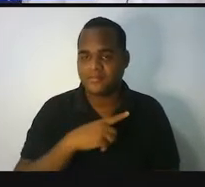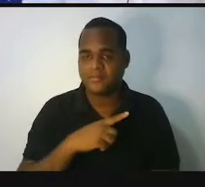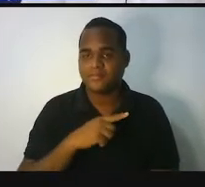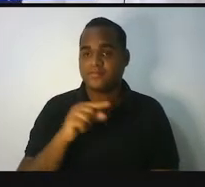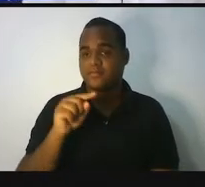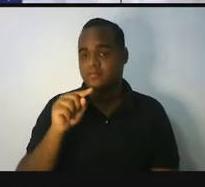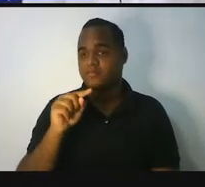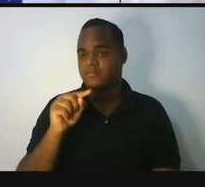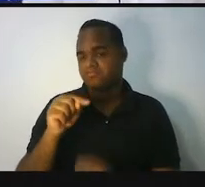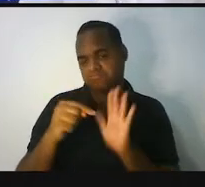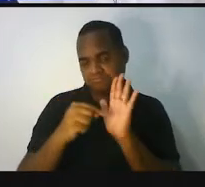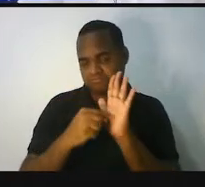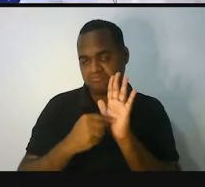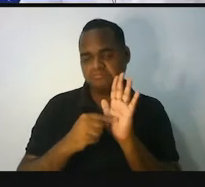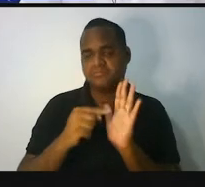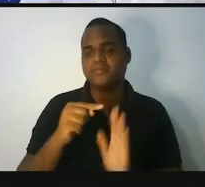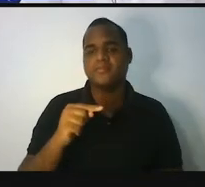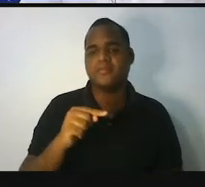ponto,